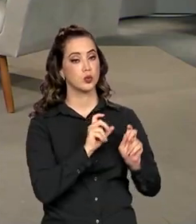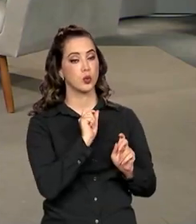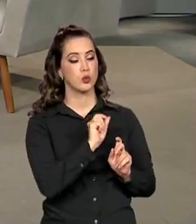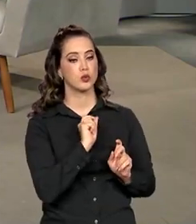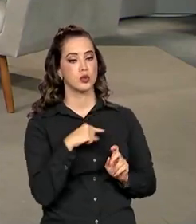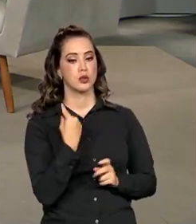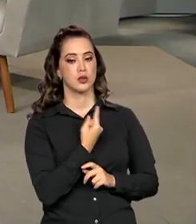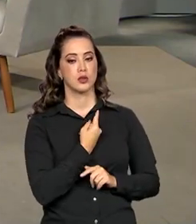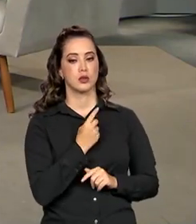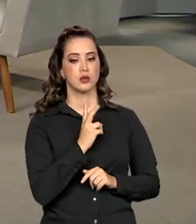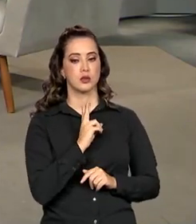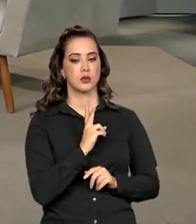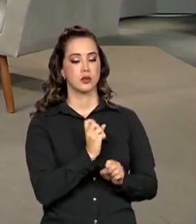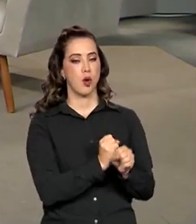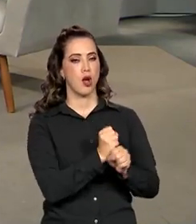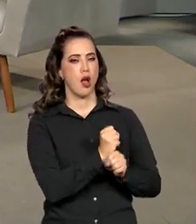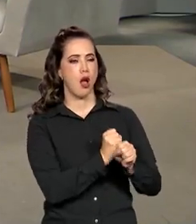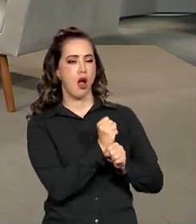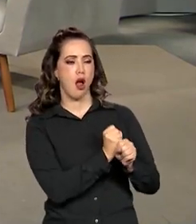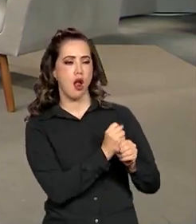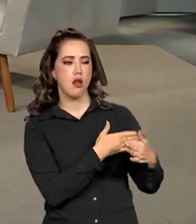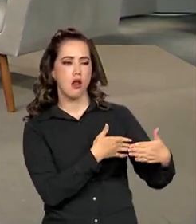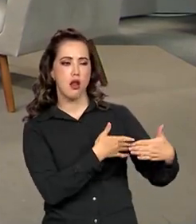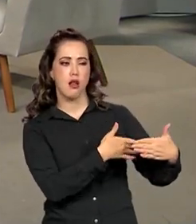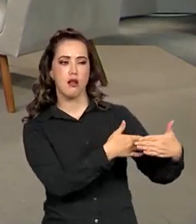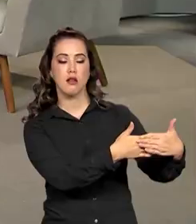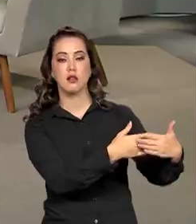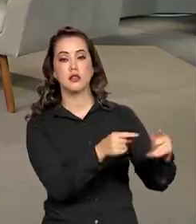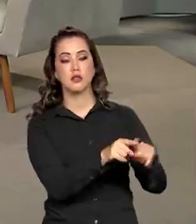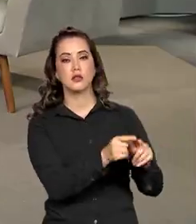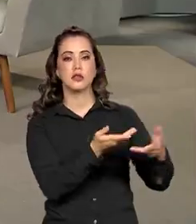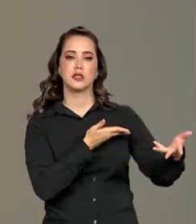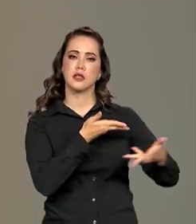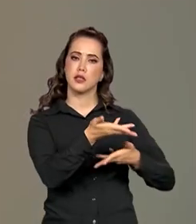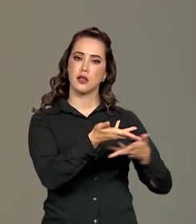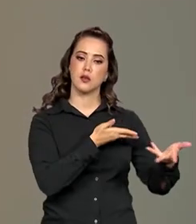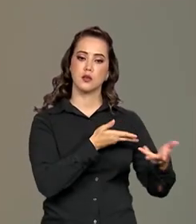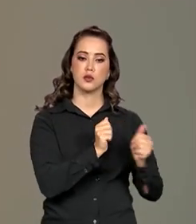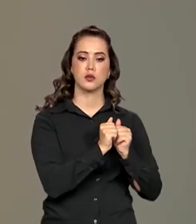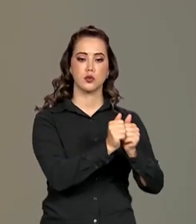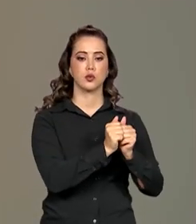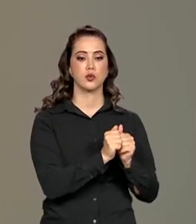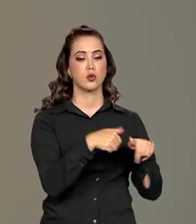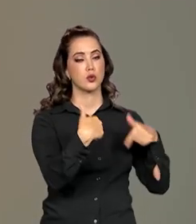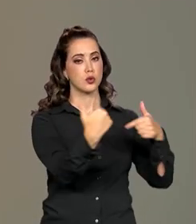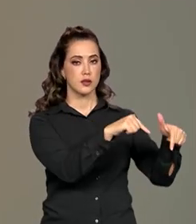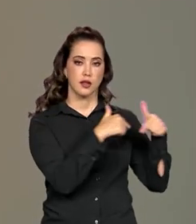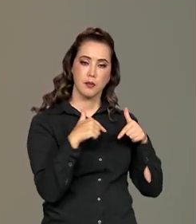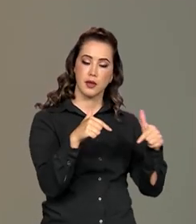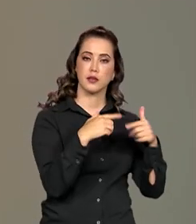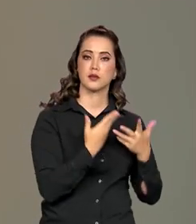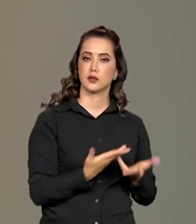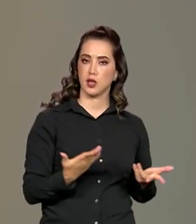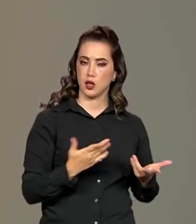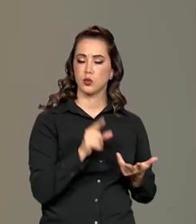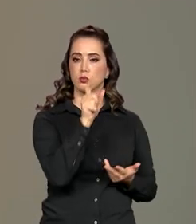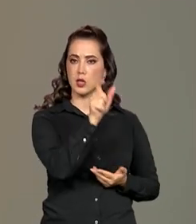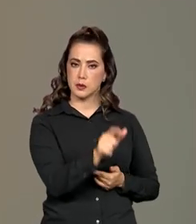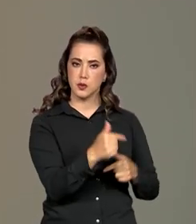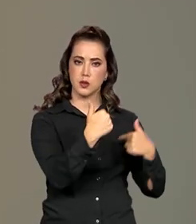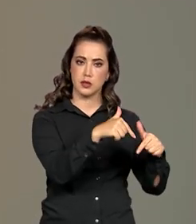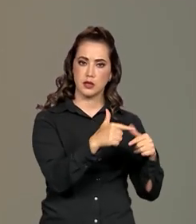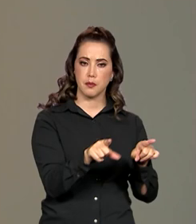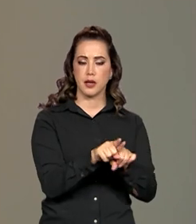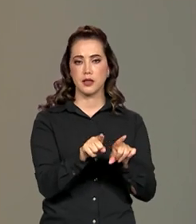nos últimos anos ficou um pouco problemática foi essa interlocução com os trabalhadores e também com os